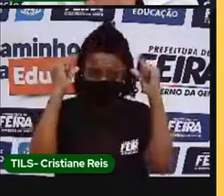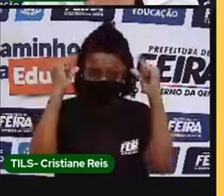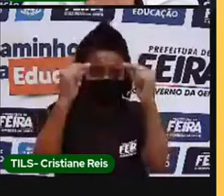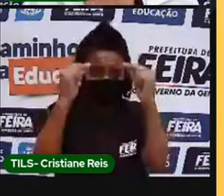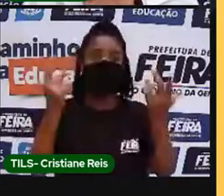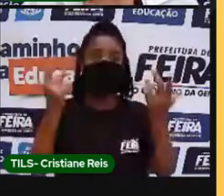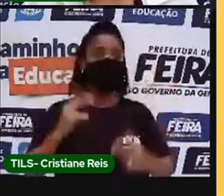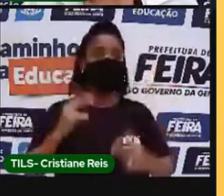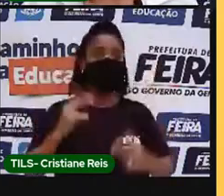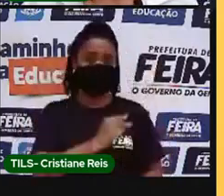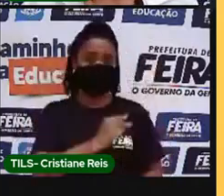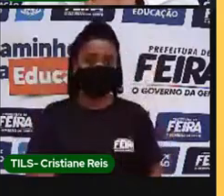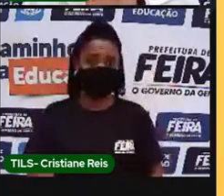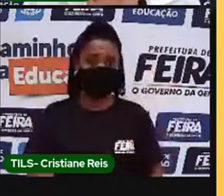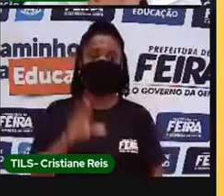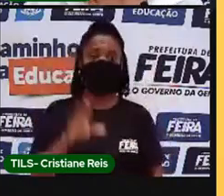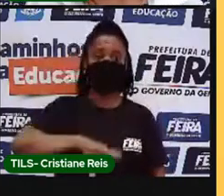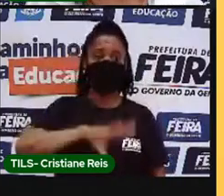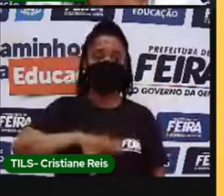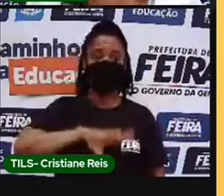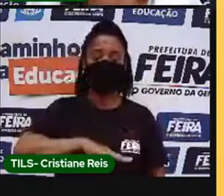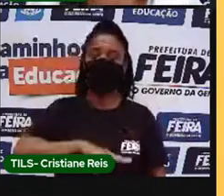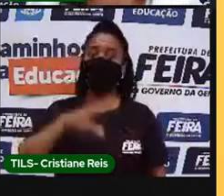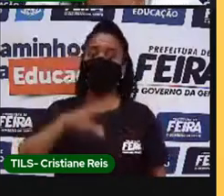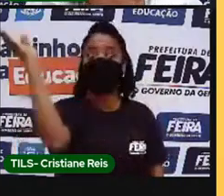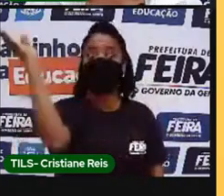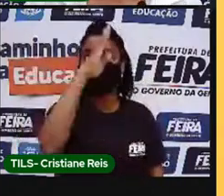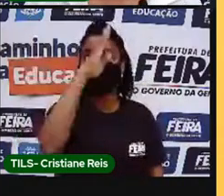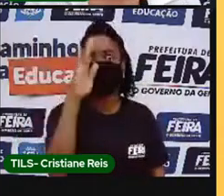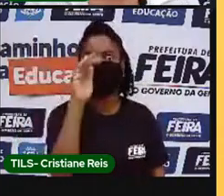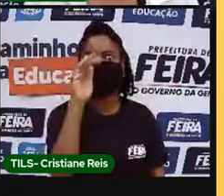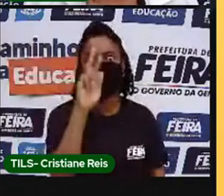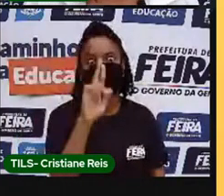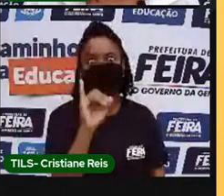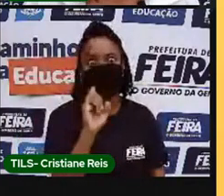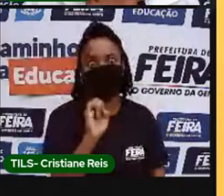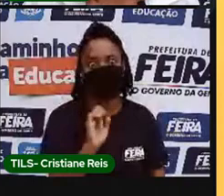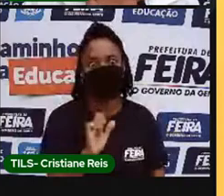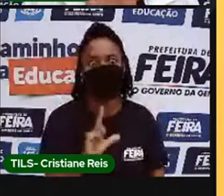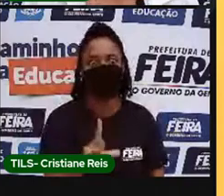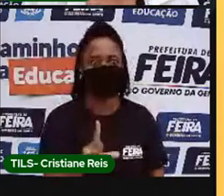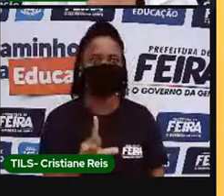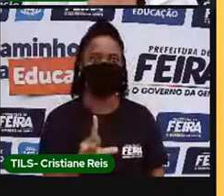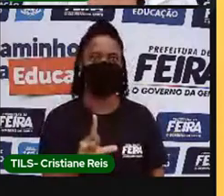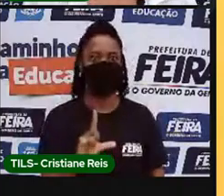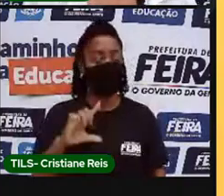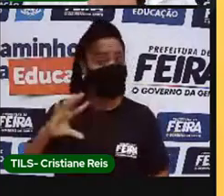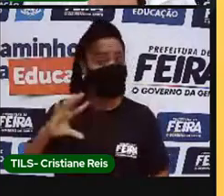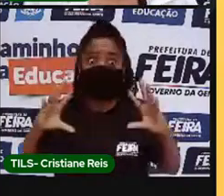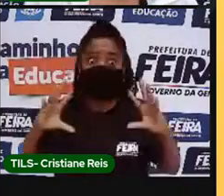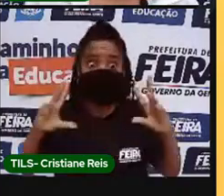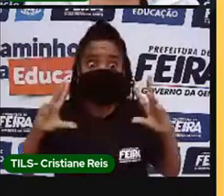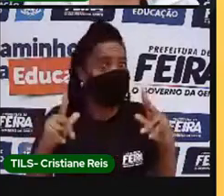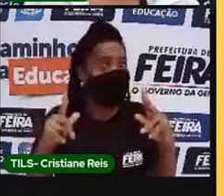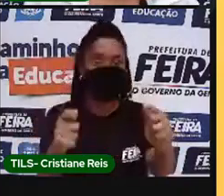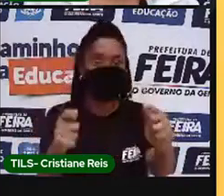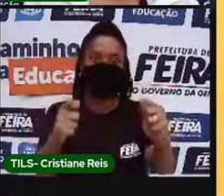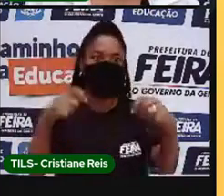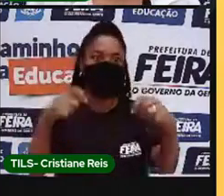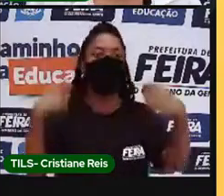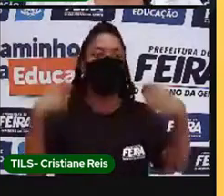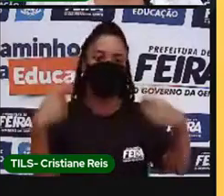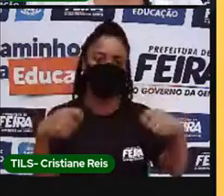chineses, portugueses, brasileiros, não importa, porque o mundo é um só.